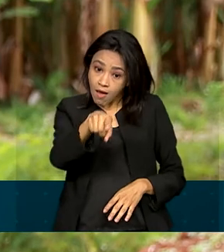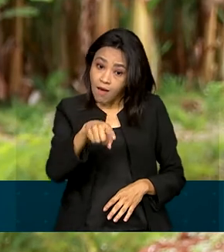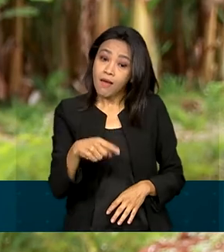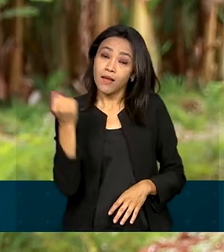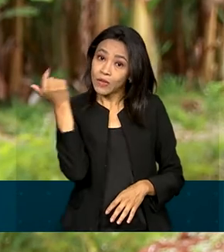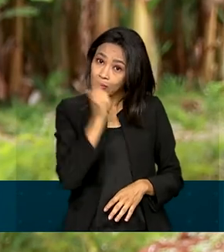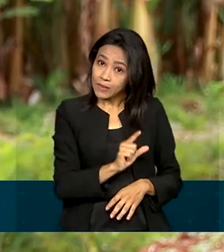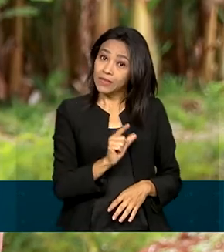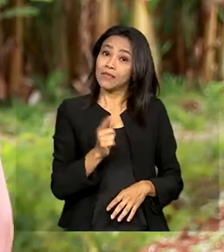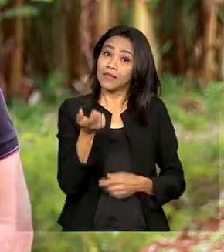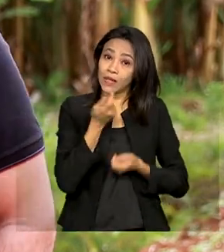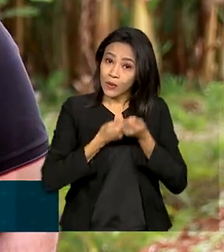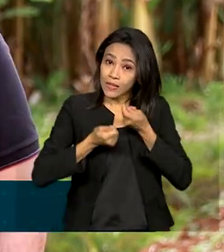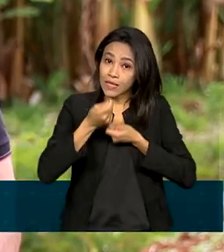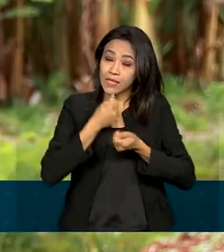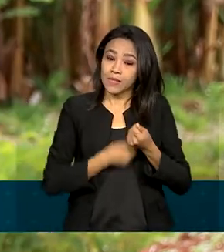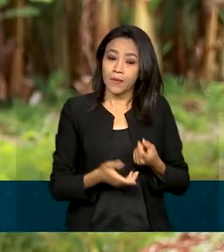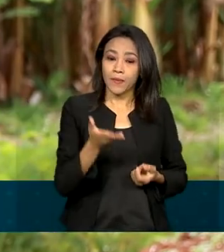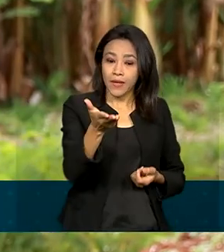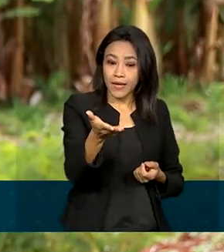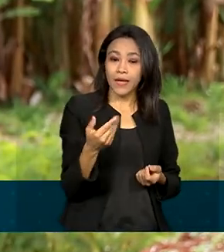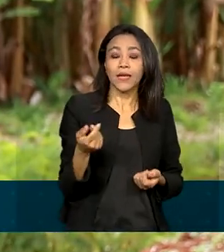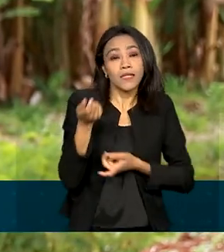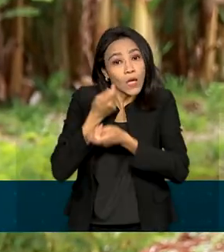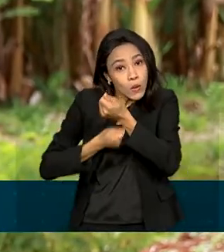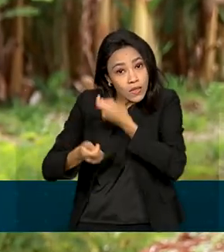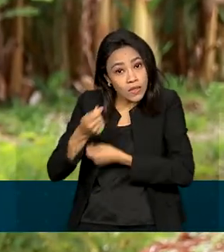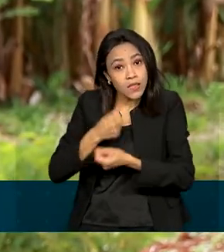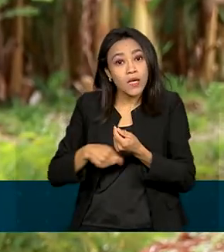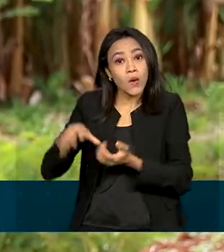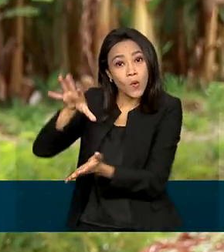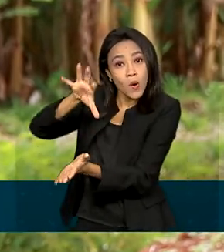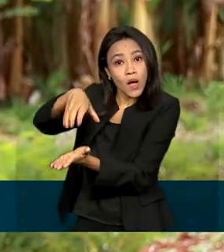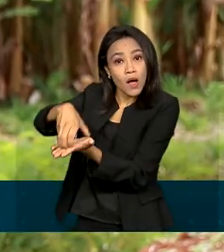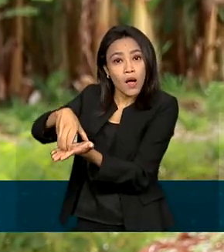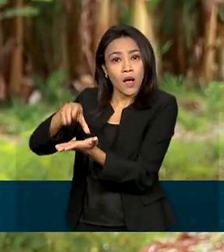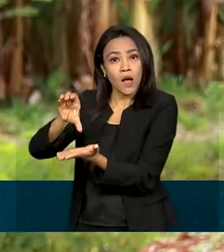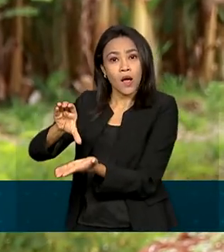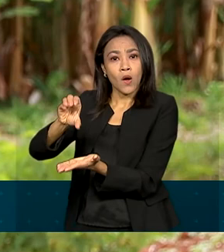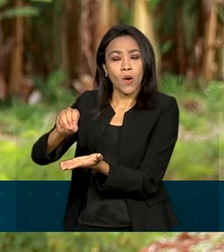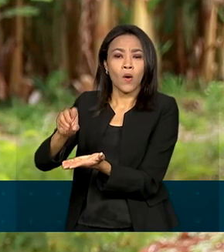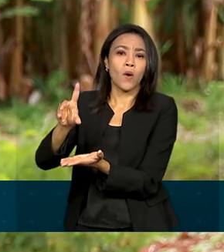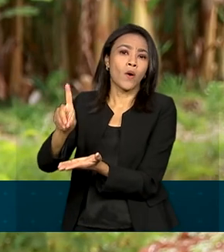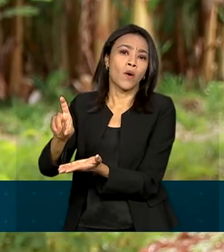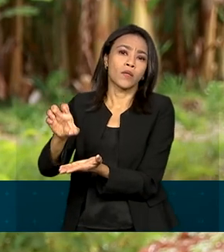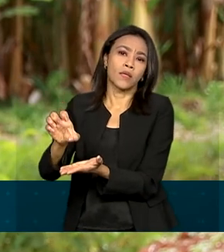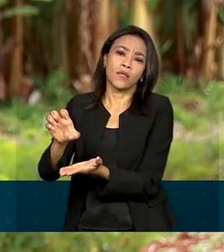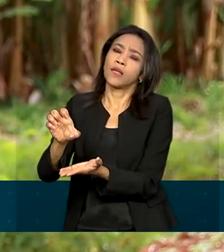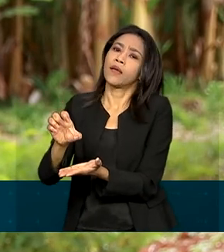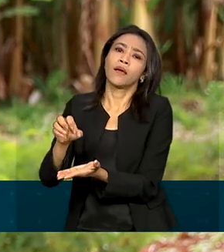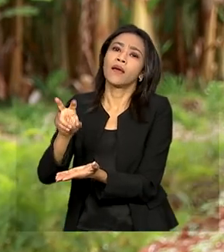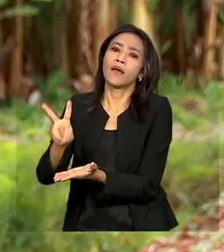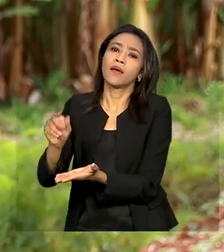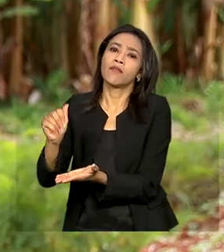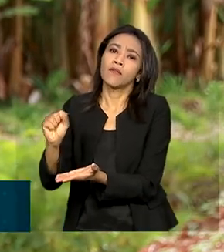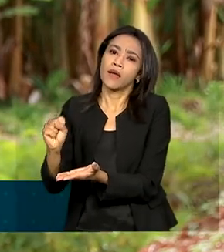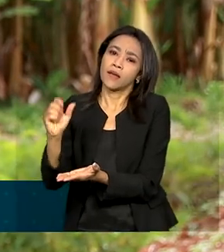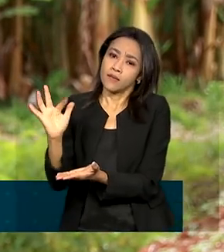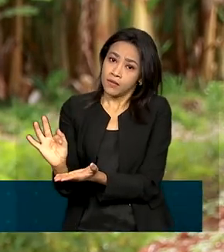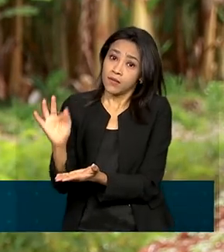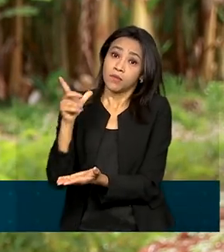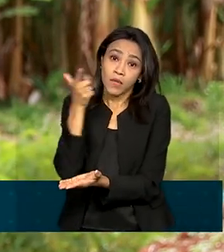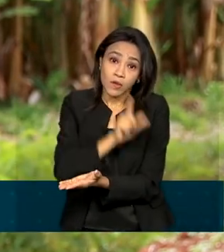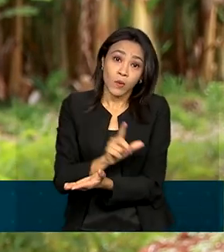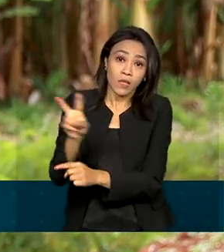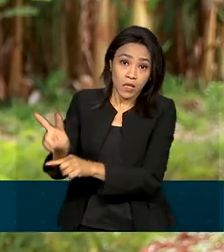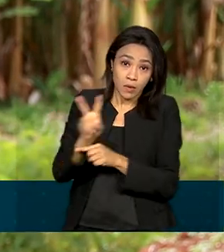Essa renegociação junto com a Codevasf nos permitiu ficar adimplente com a Codevasf e com isso ter acesso a crédito